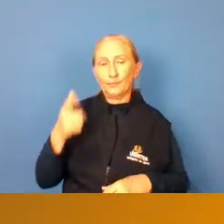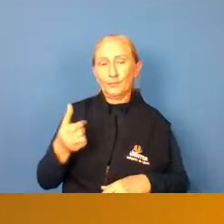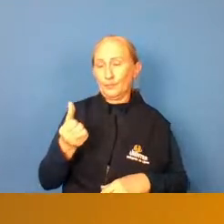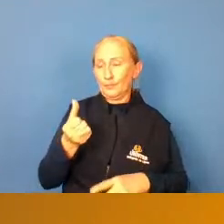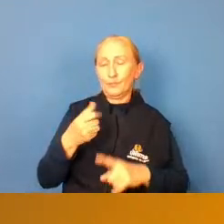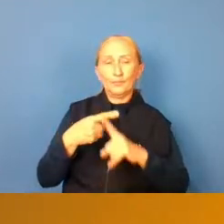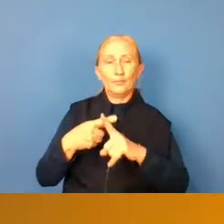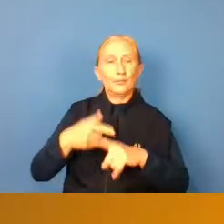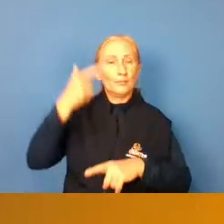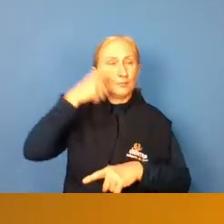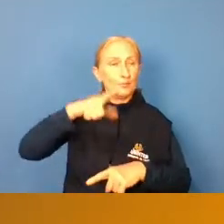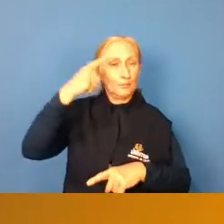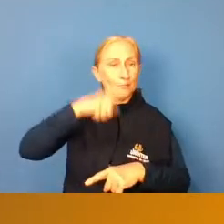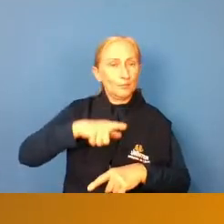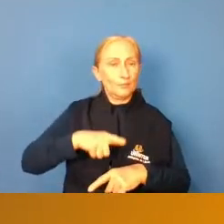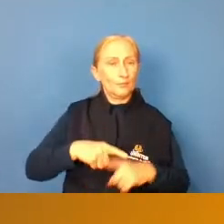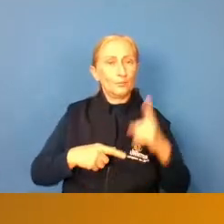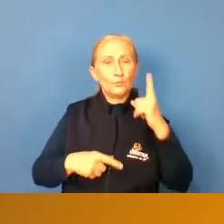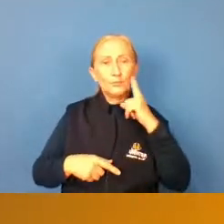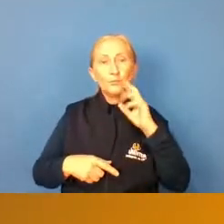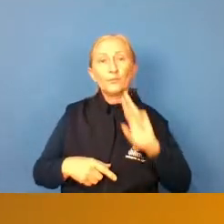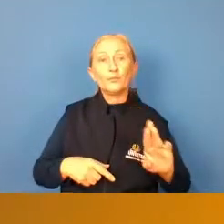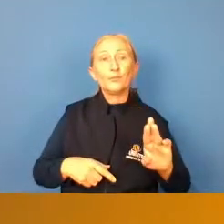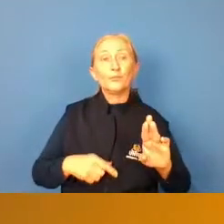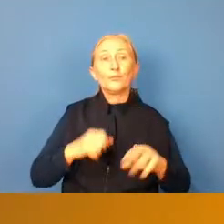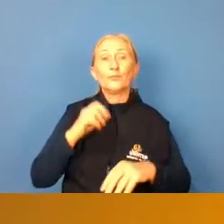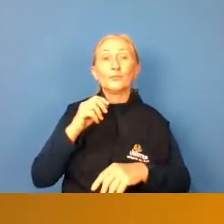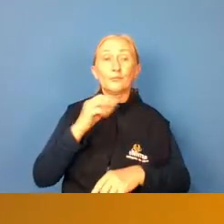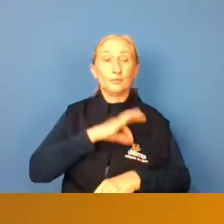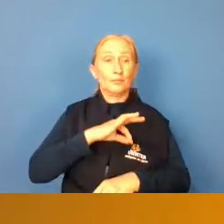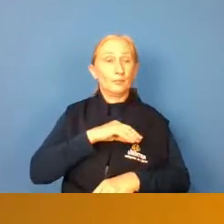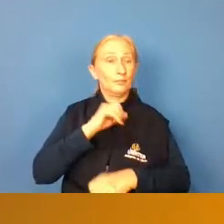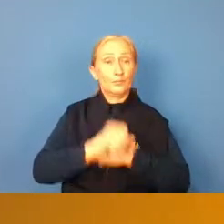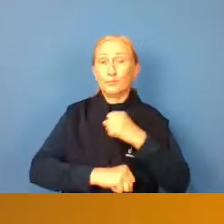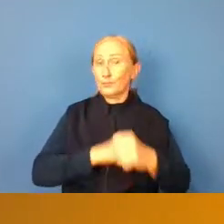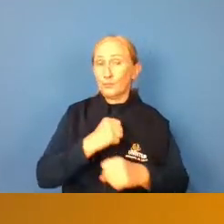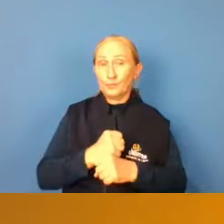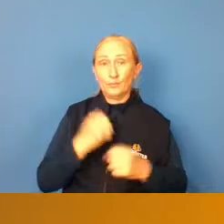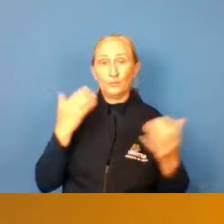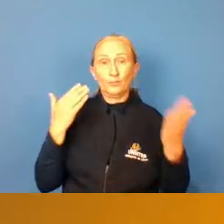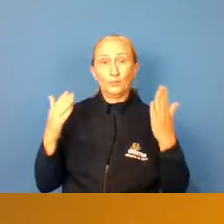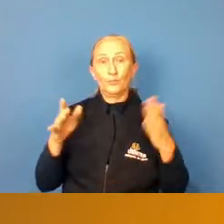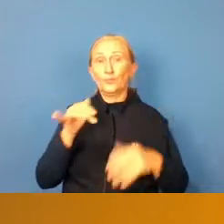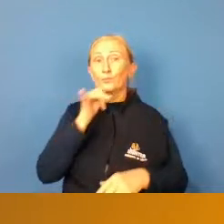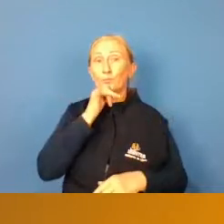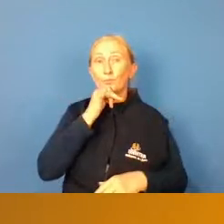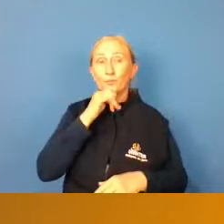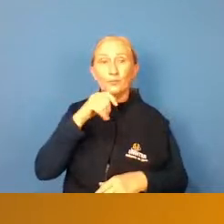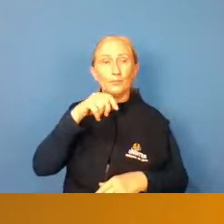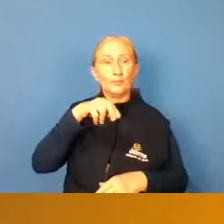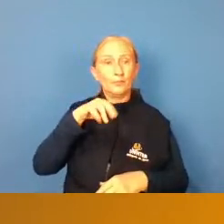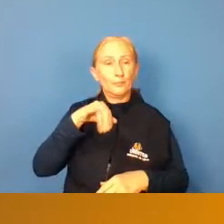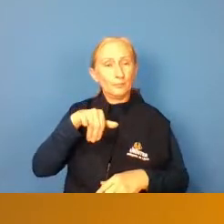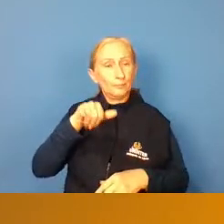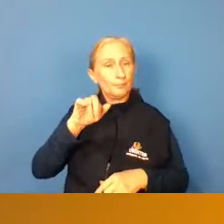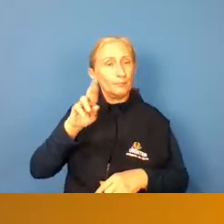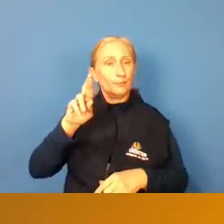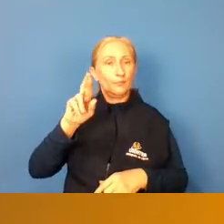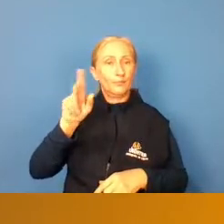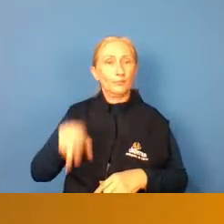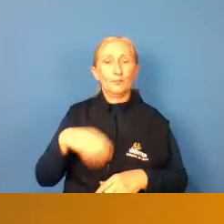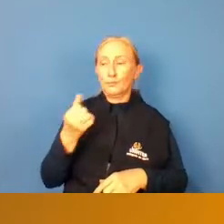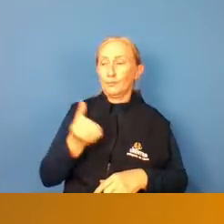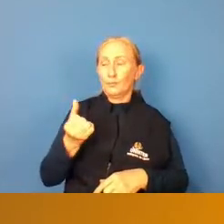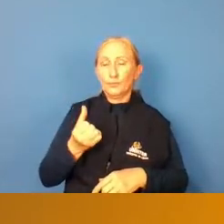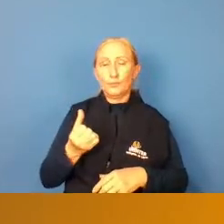do mundo ela não fecha nem um milhão de reais por ano de salário comparado com por exemplo o Neymar né sendo que o Neymar ele ficou em sexto